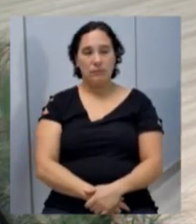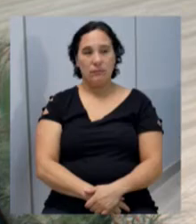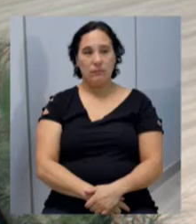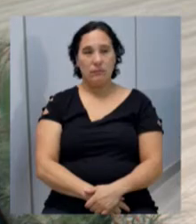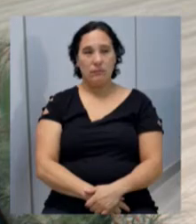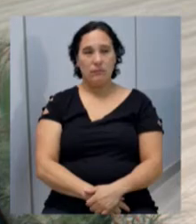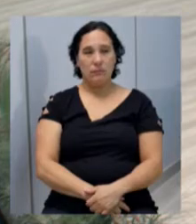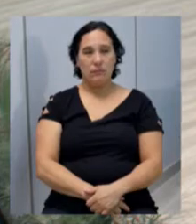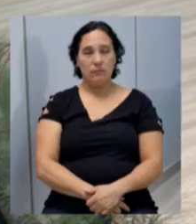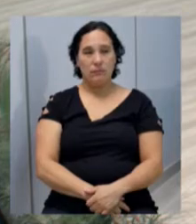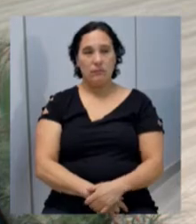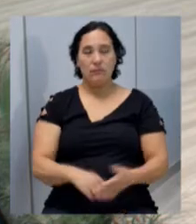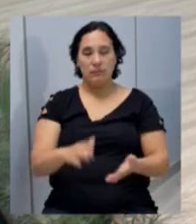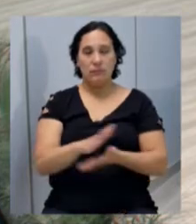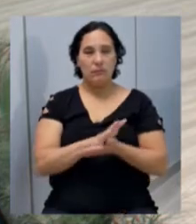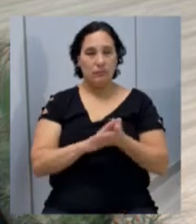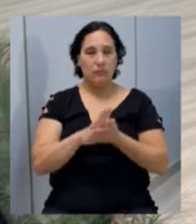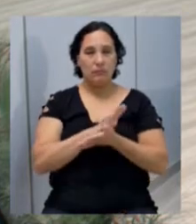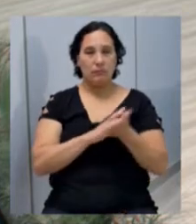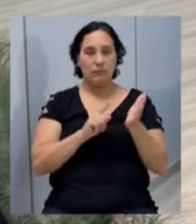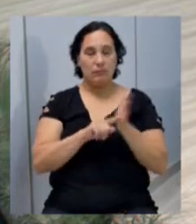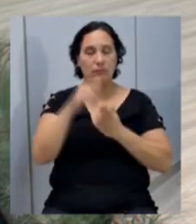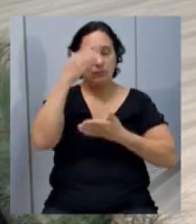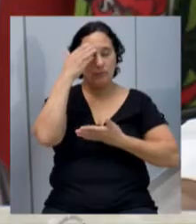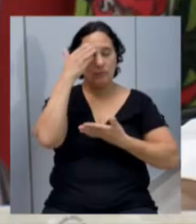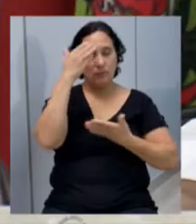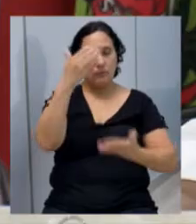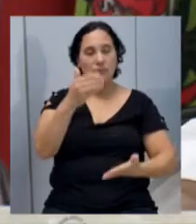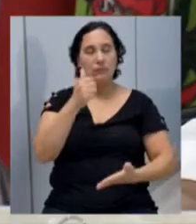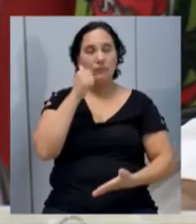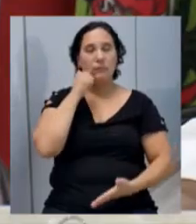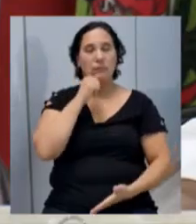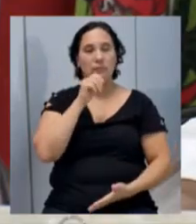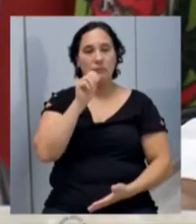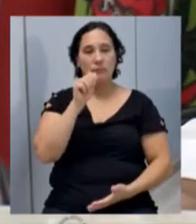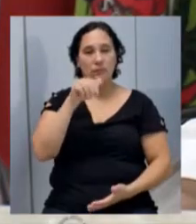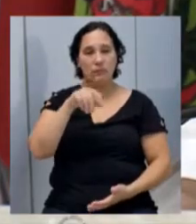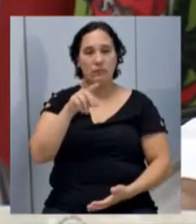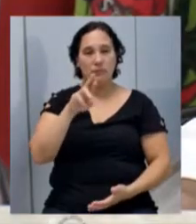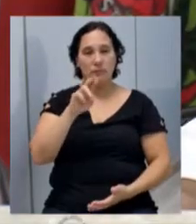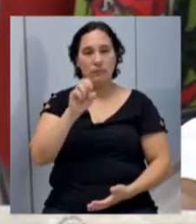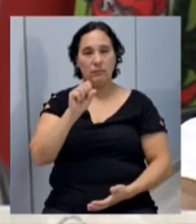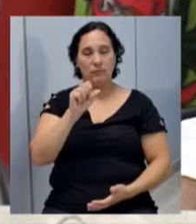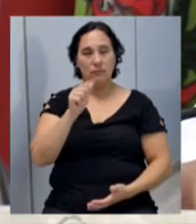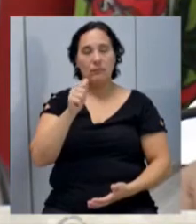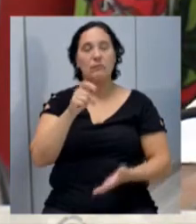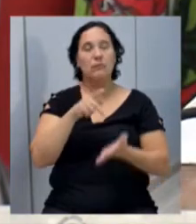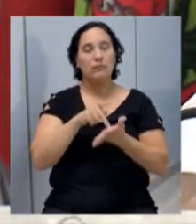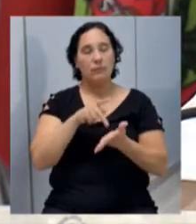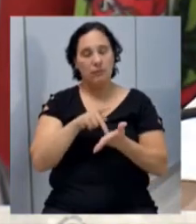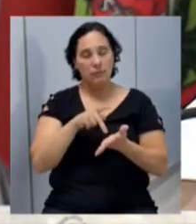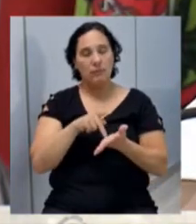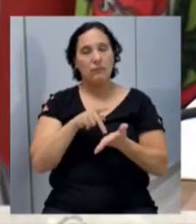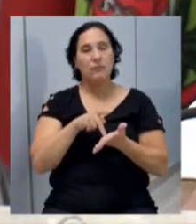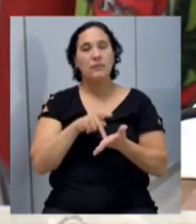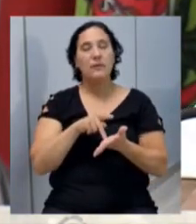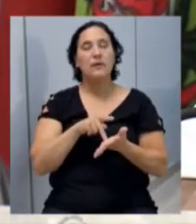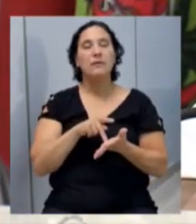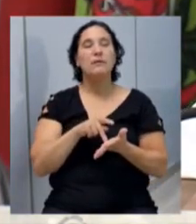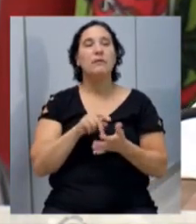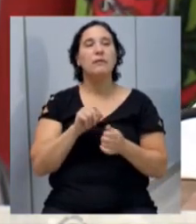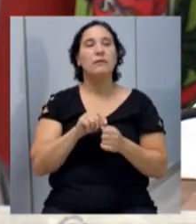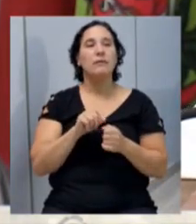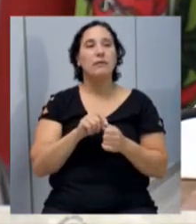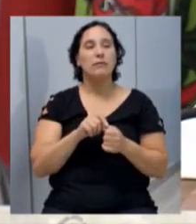Não tem nada a questionar. Agradecemos à Andressa pela explanação. Com certeza fará